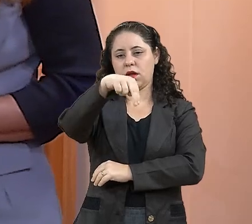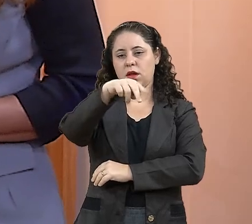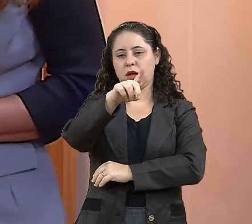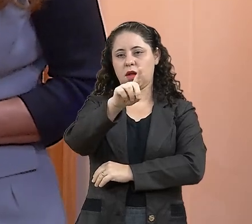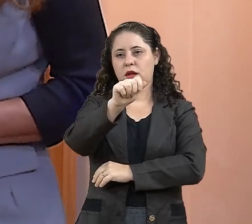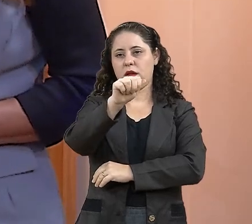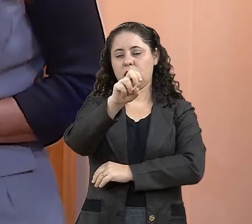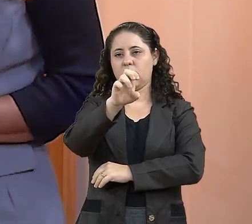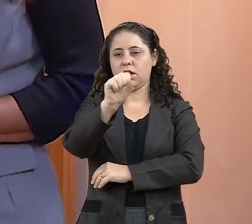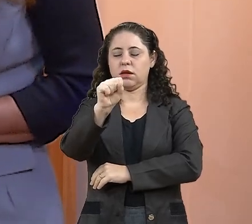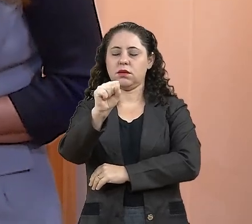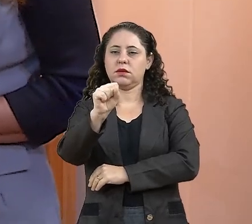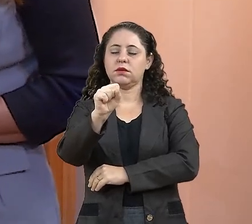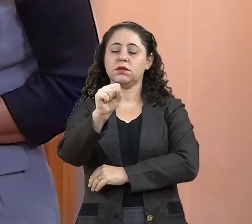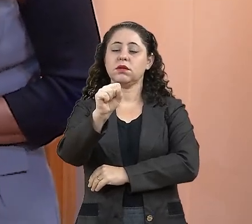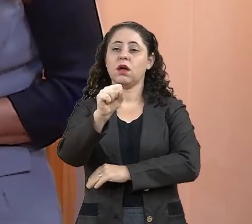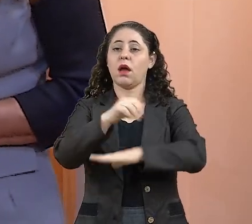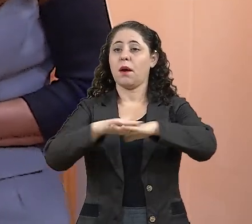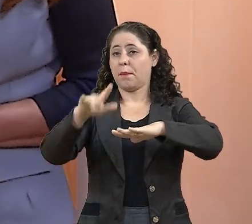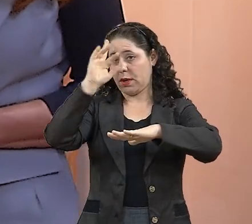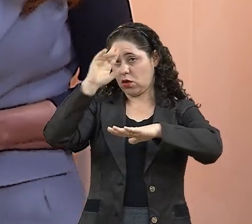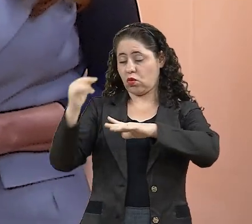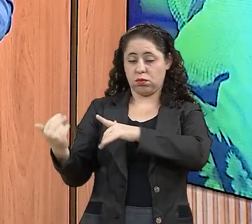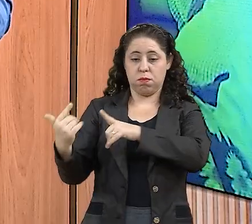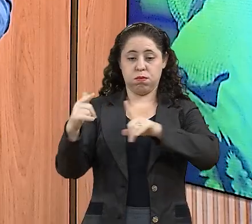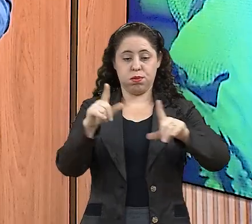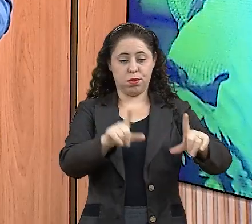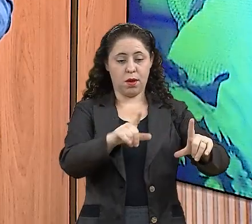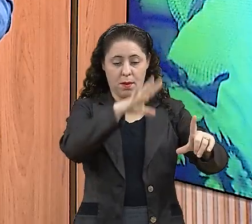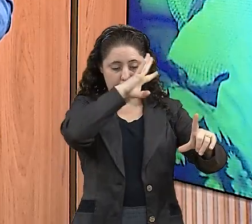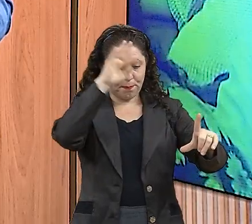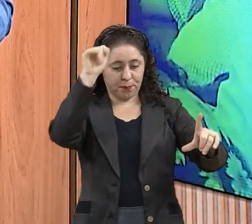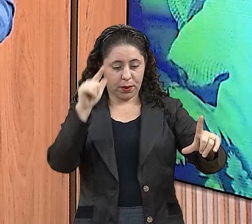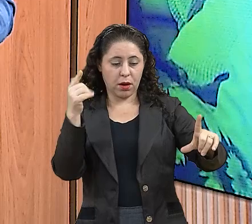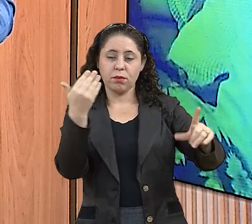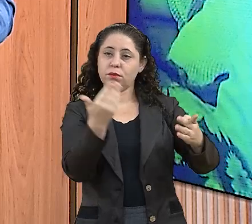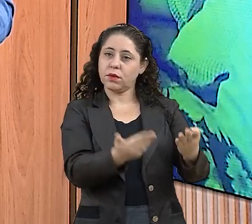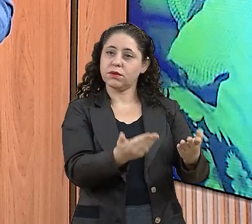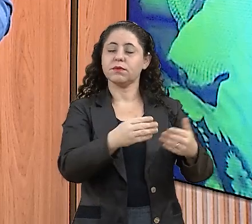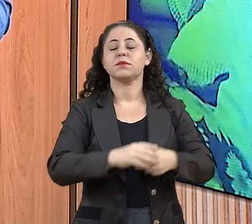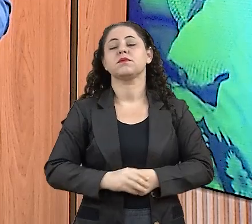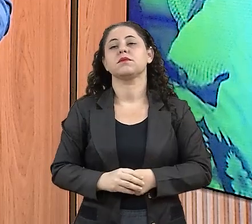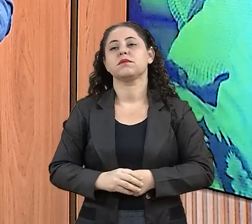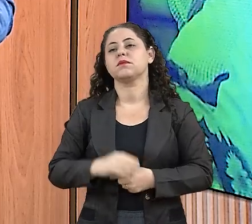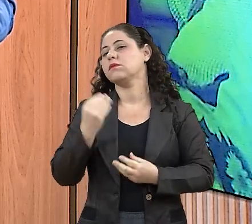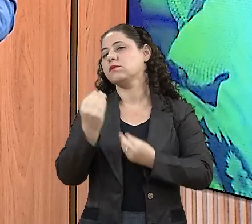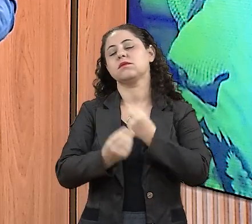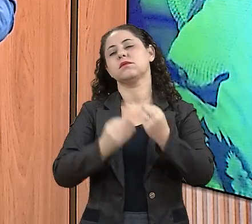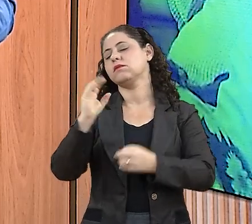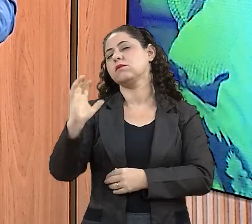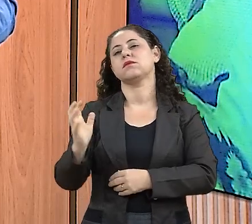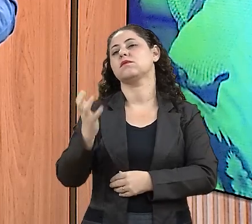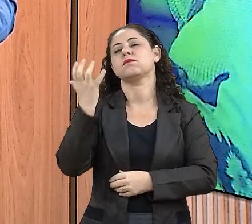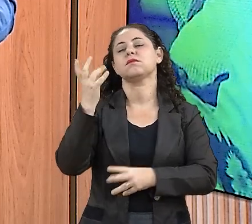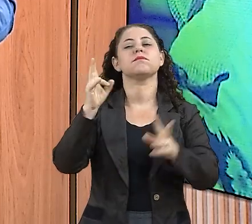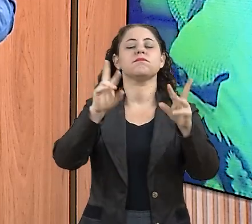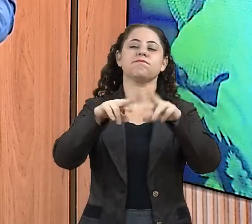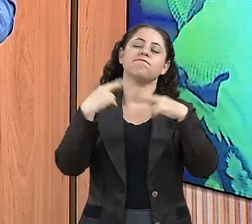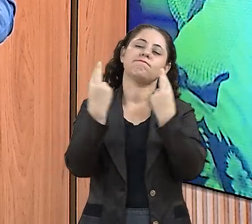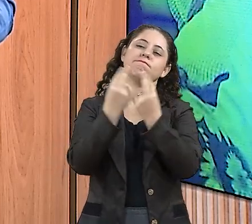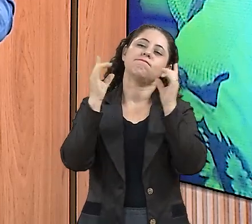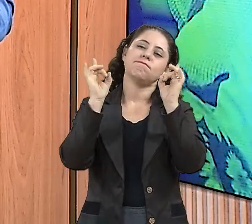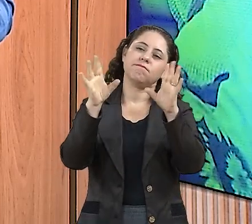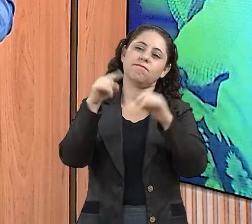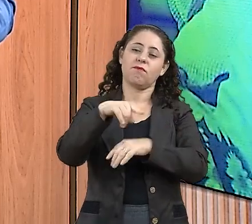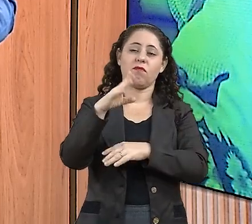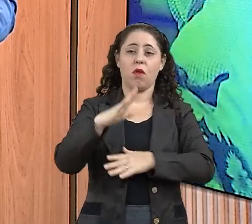que é a mesa diretora que concedeu o título a ele. Sim. E como acontece a dinâmica da cerimônia, Severina? Você